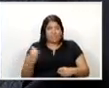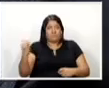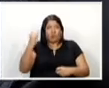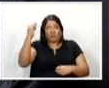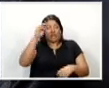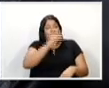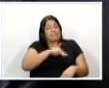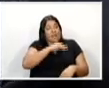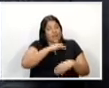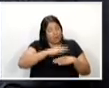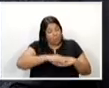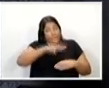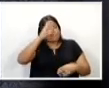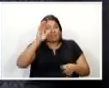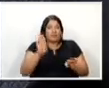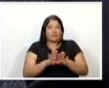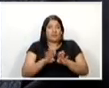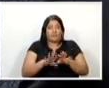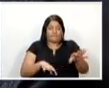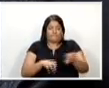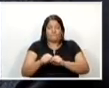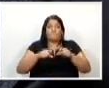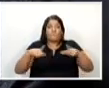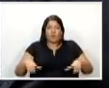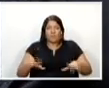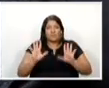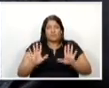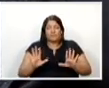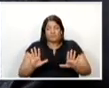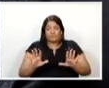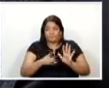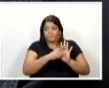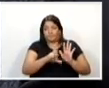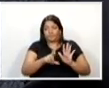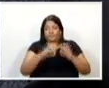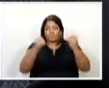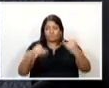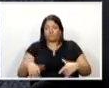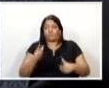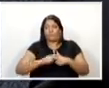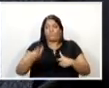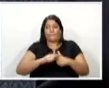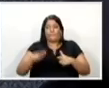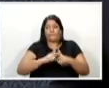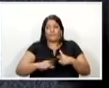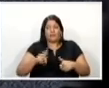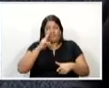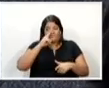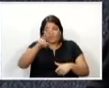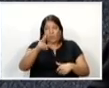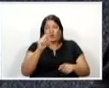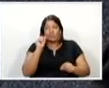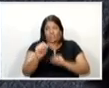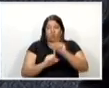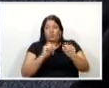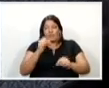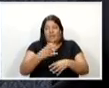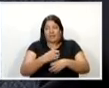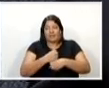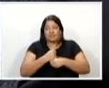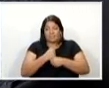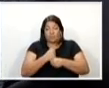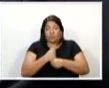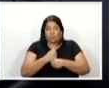salário, como na parte de formação. Mas, enfim, o nosso projeto de lei diz referência a um problema sério, que são a retenção de macas do SAMU.